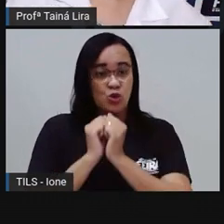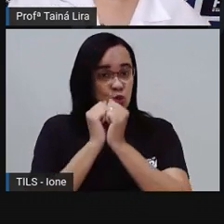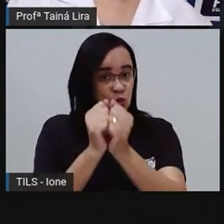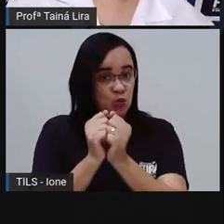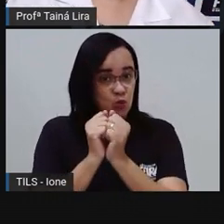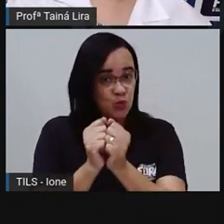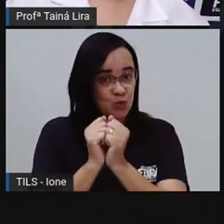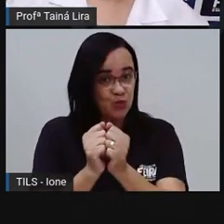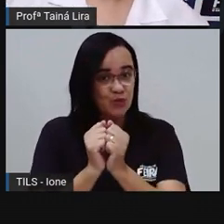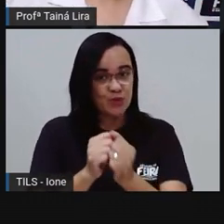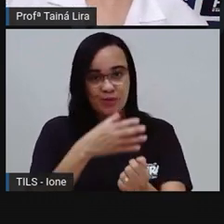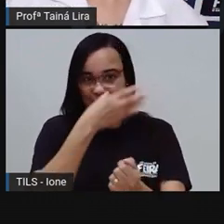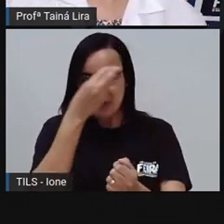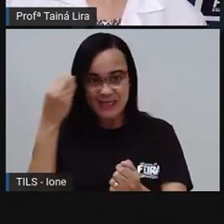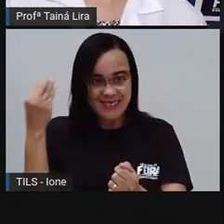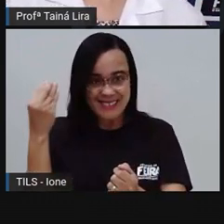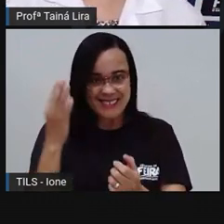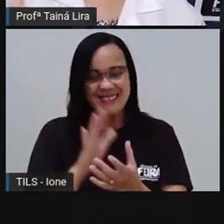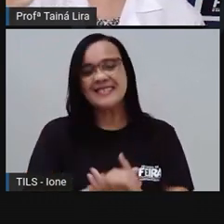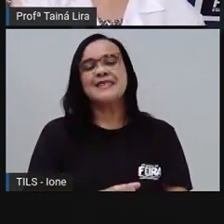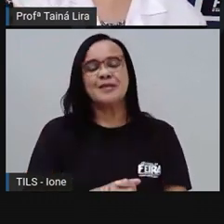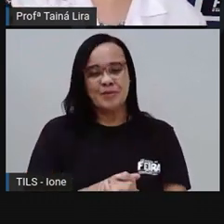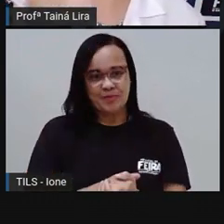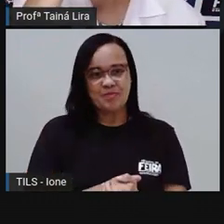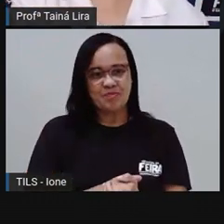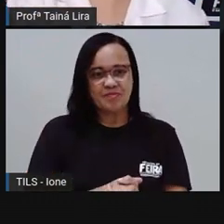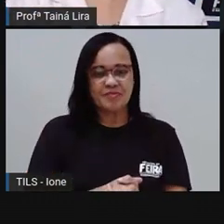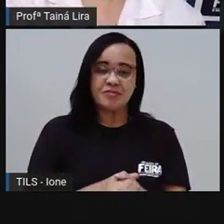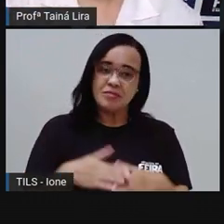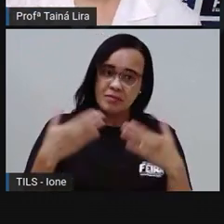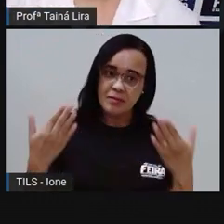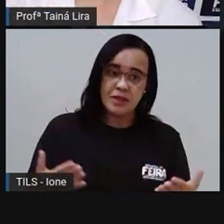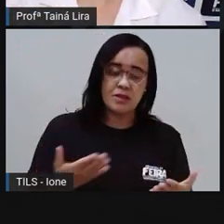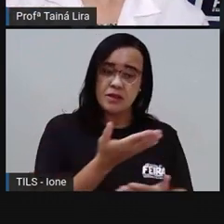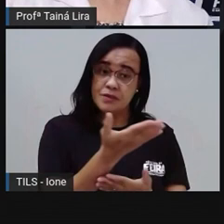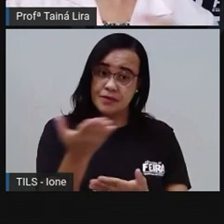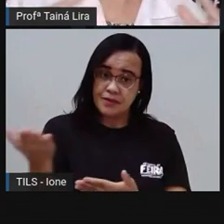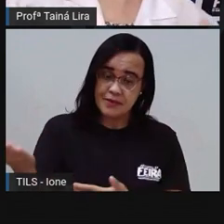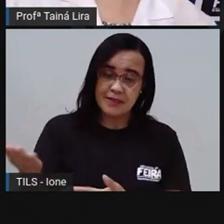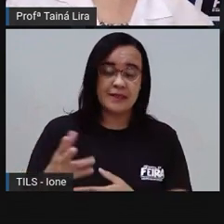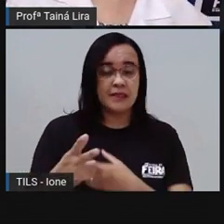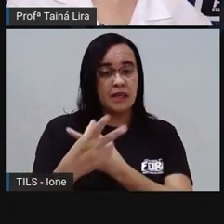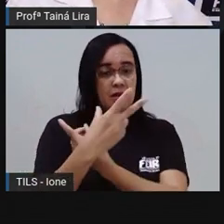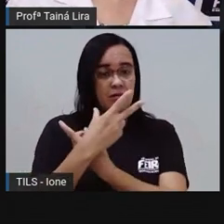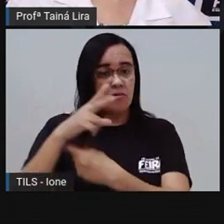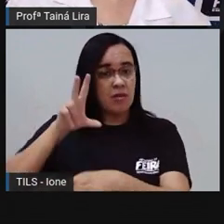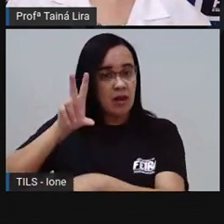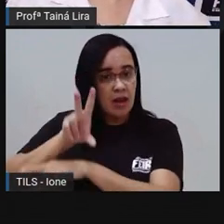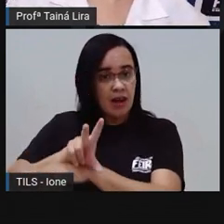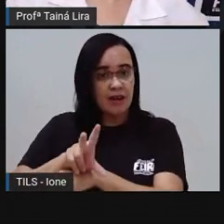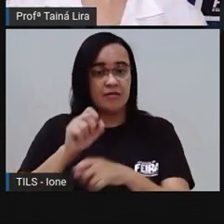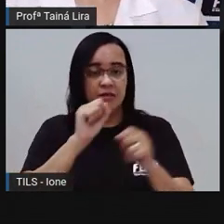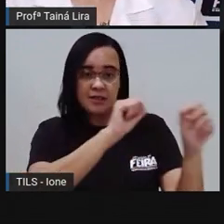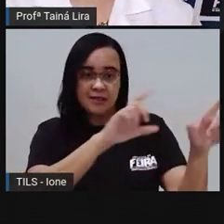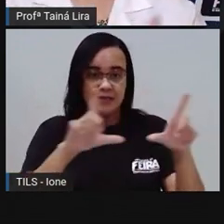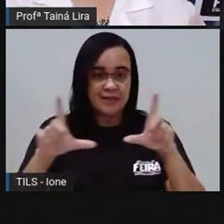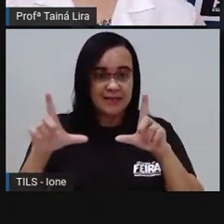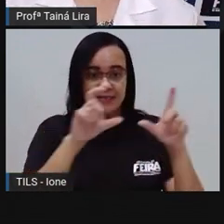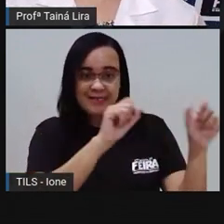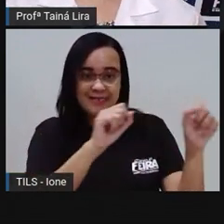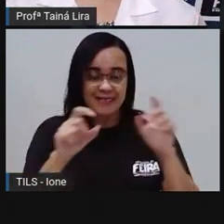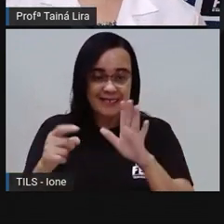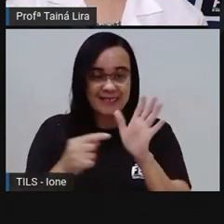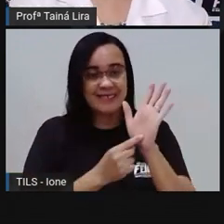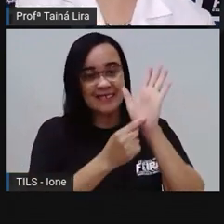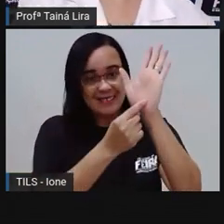Apresentando o meu programa Tá? No caso de vocês Vocês estão aí gravando Apresentando o programa De vocês E o que é que